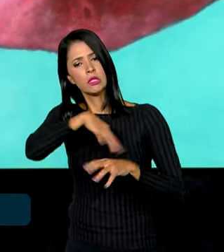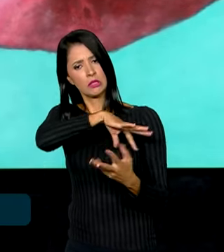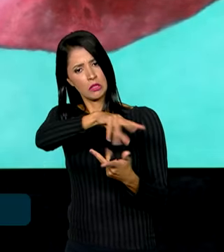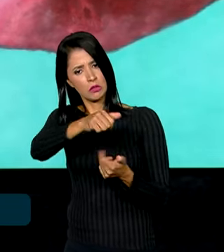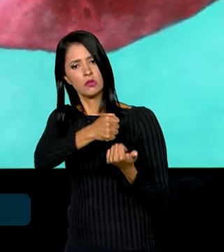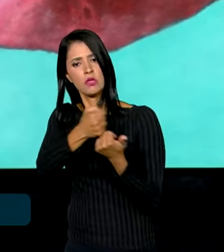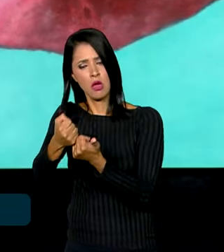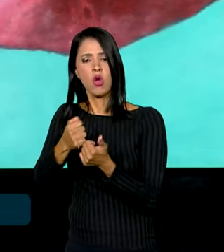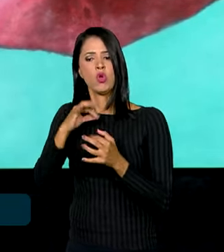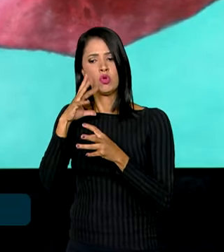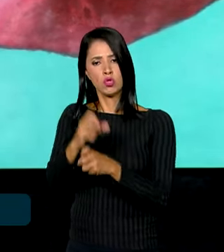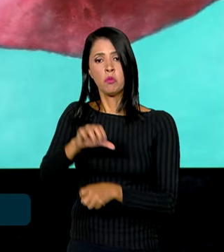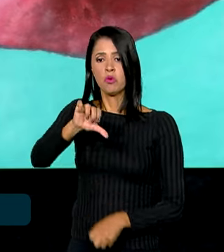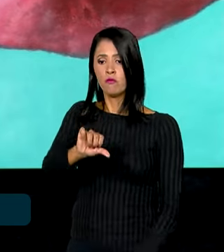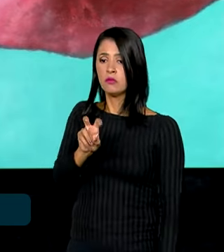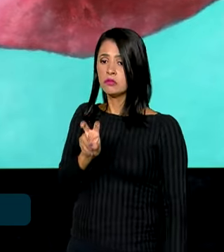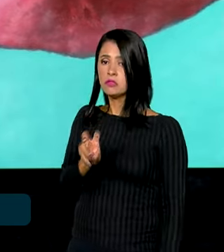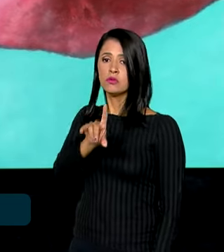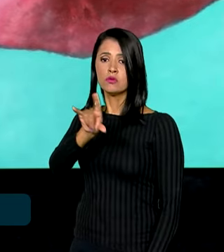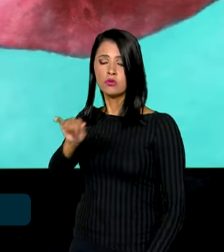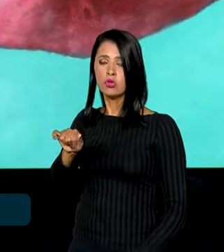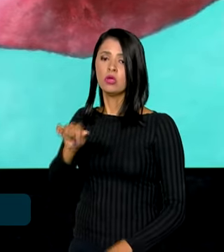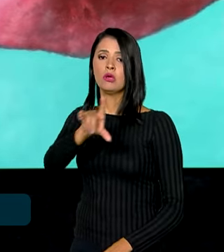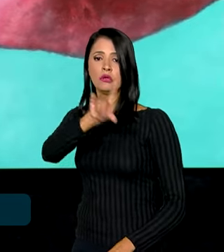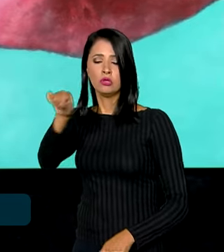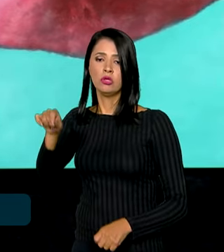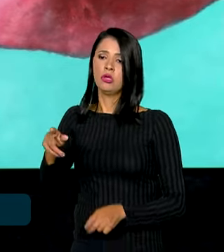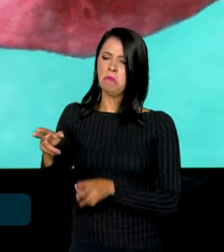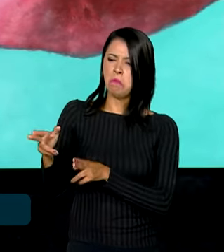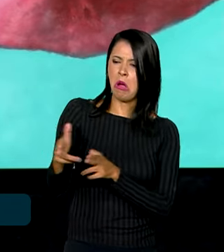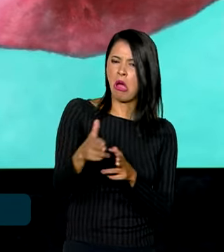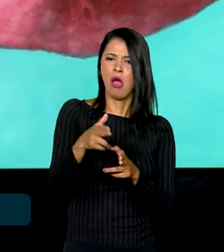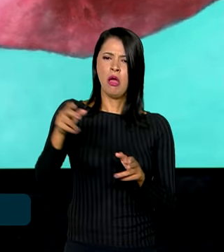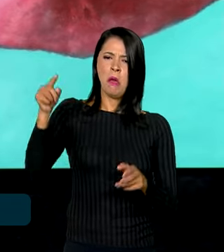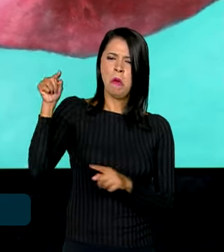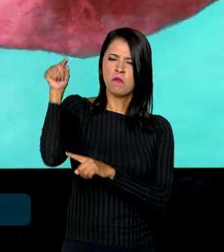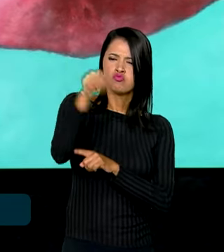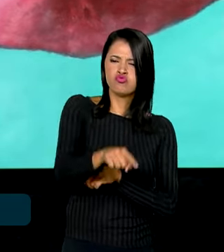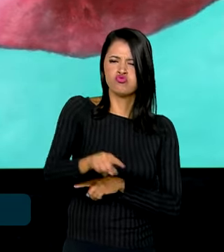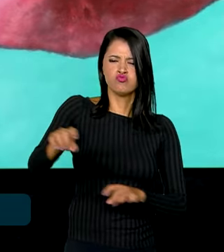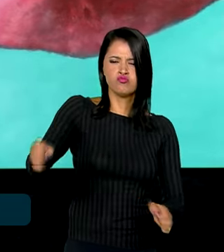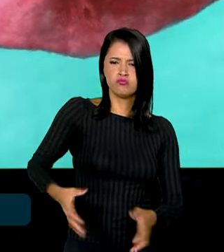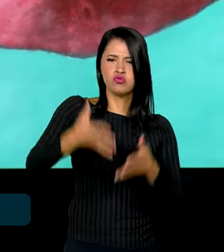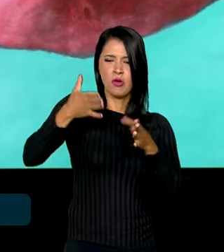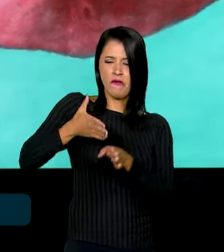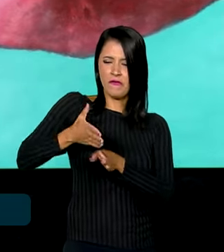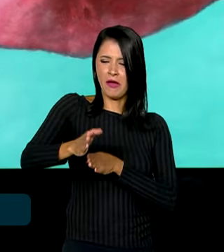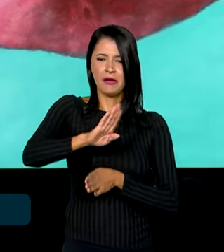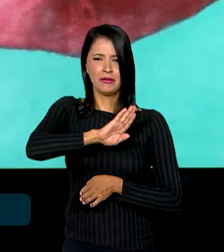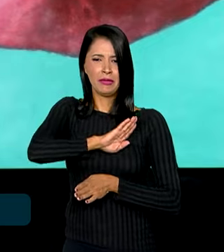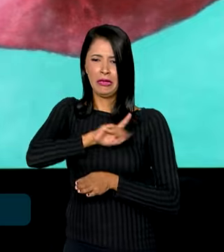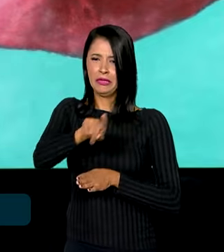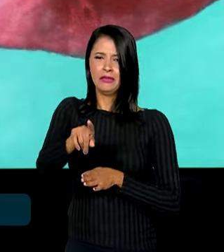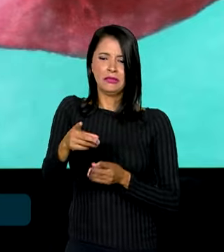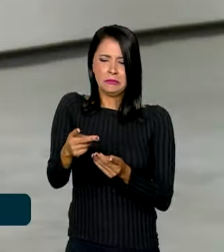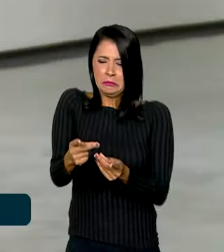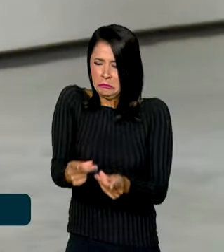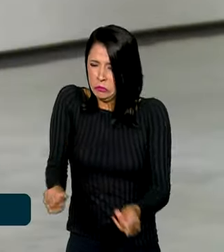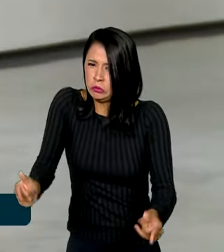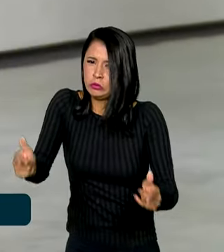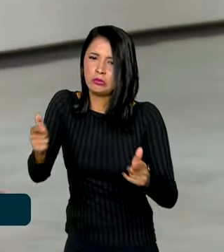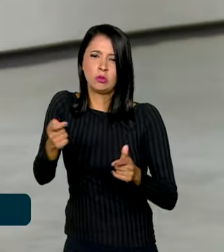95 dias de genocídio, de bombardeio, a faixa de Gaza praticamente ficou invivível.